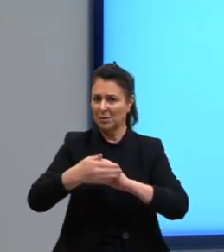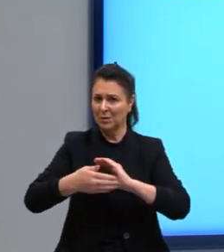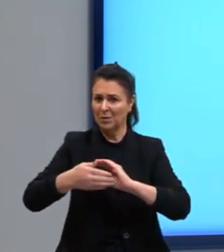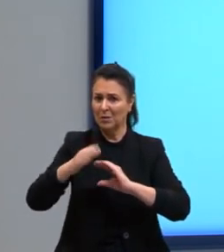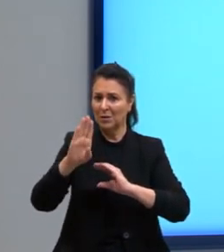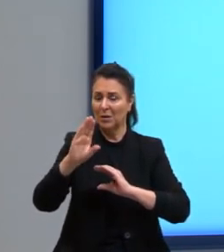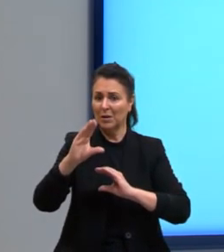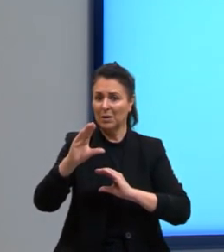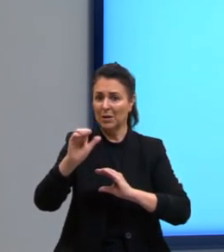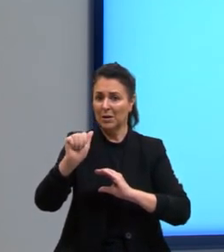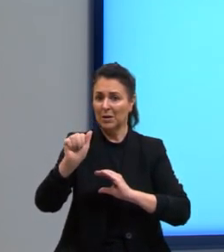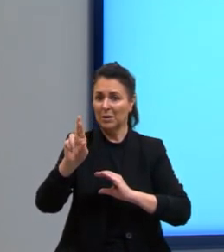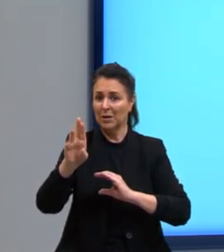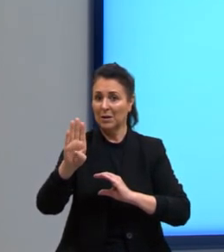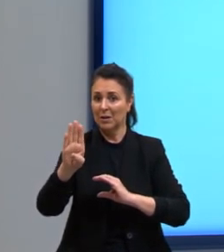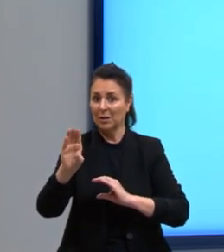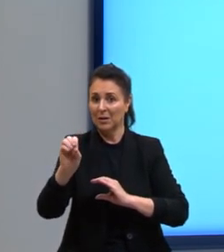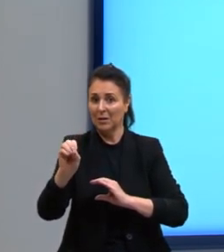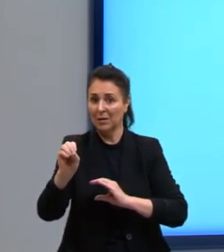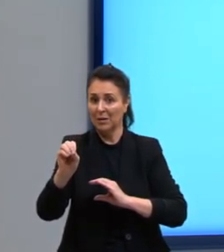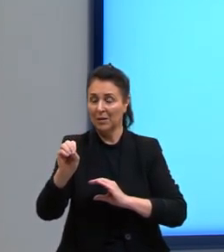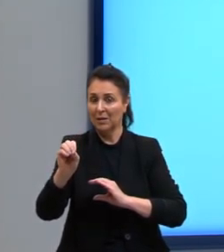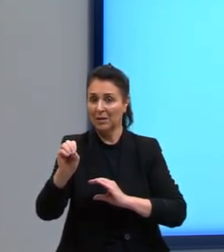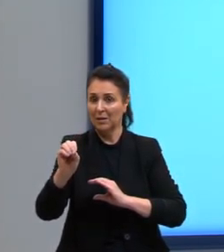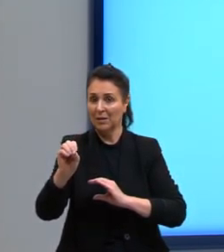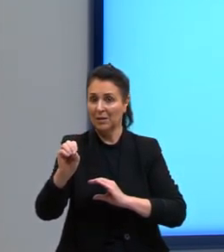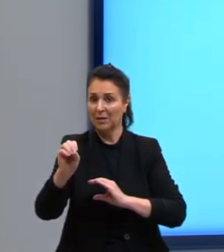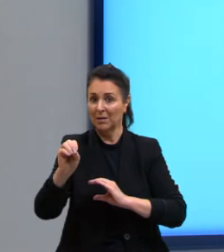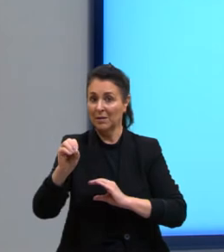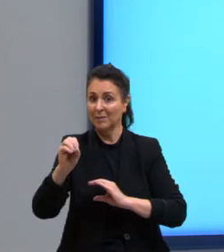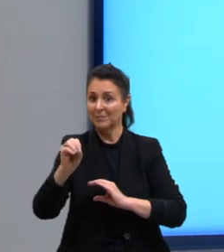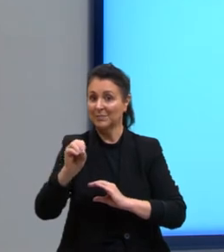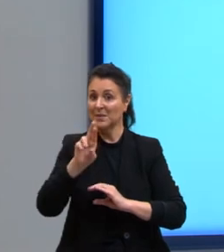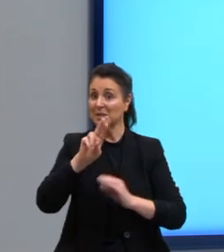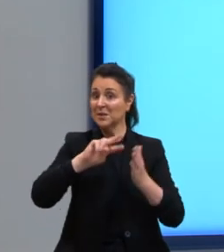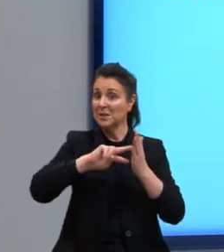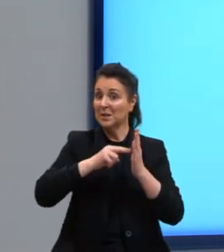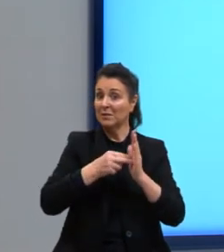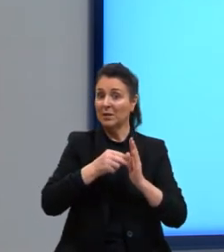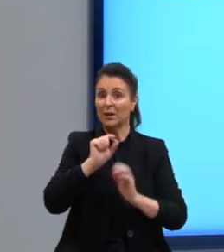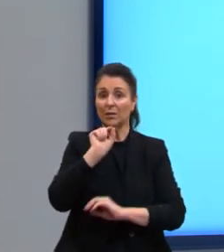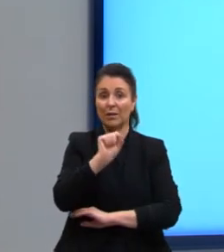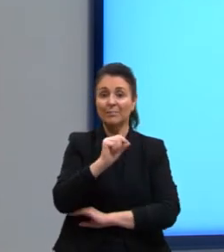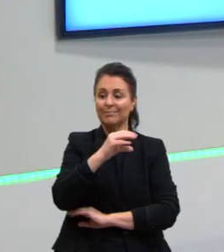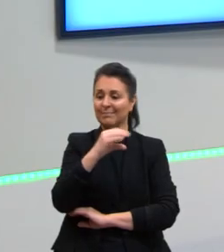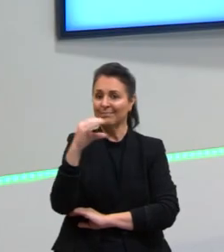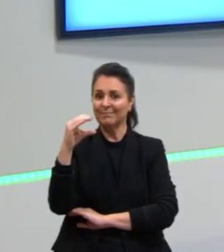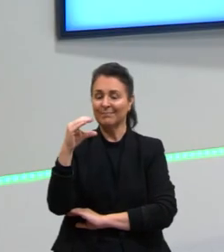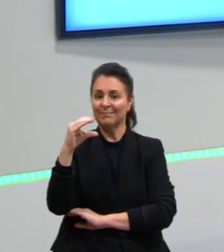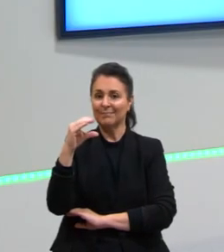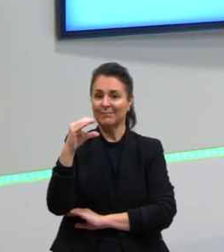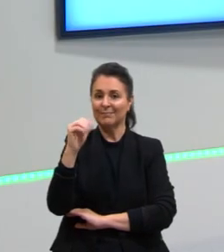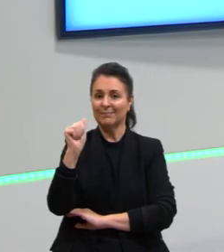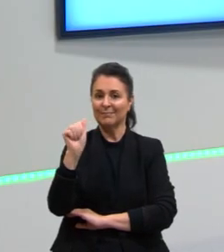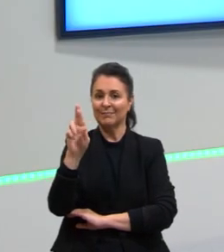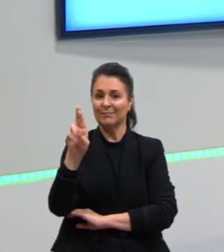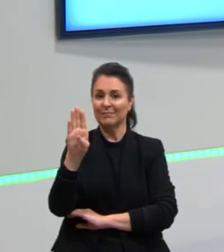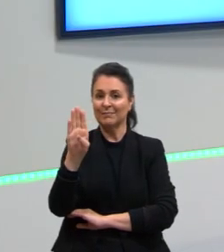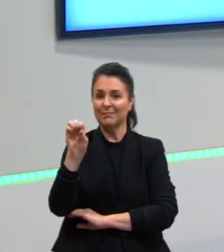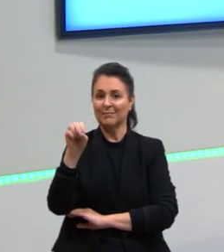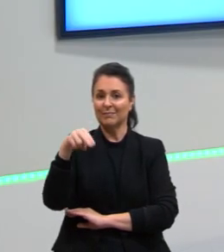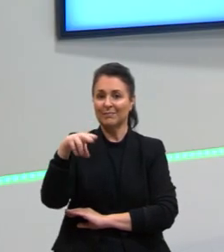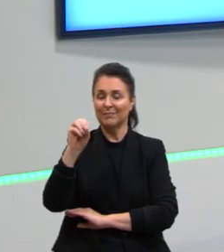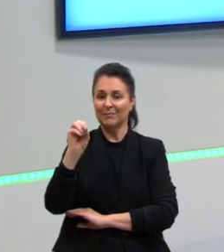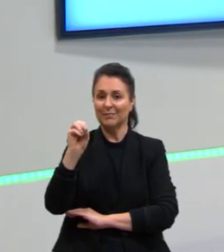Do carbo... Nó. Tá? Então, o componente que garante o suprimento